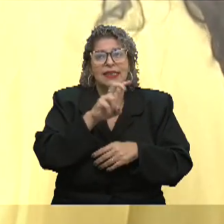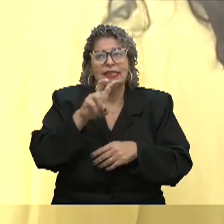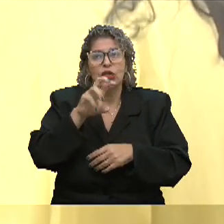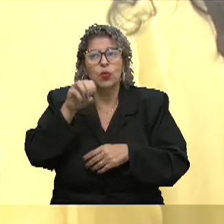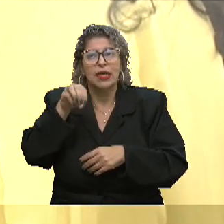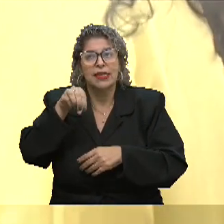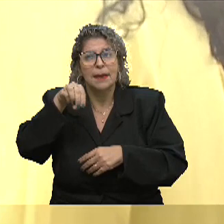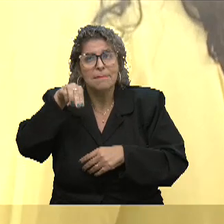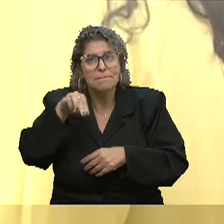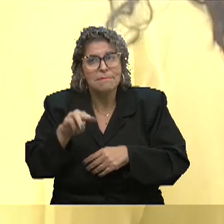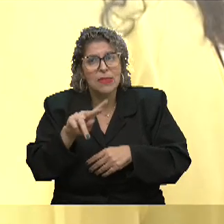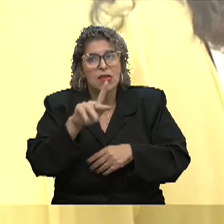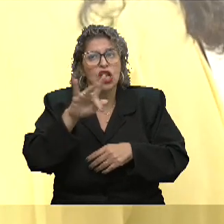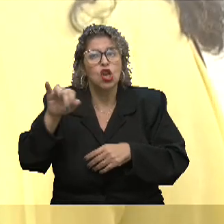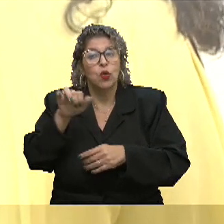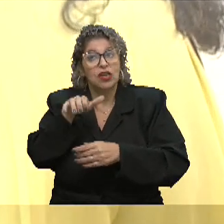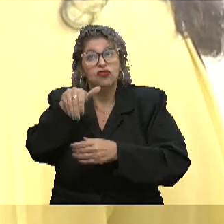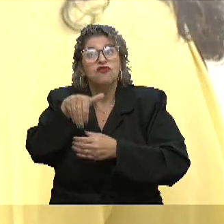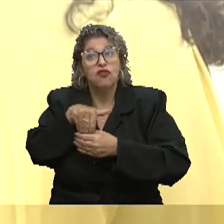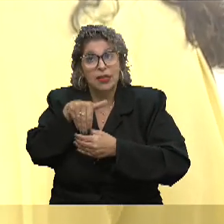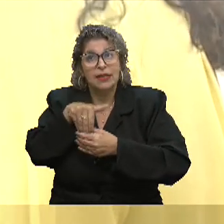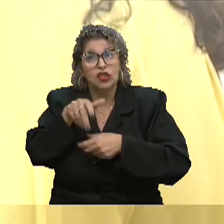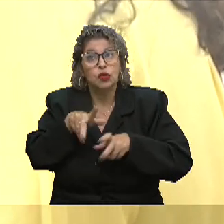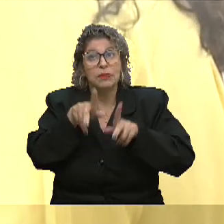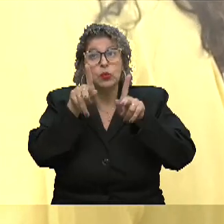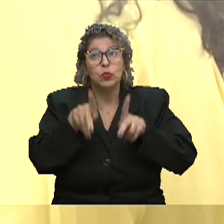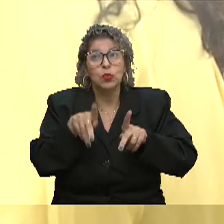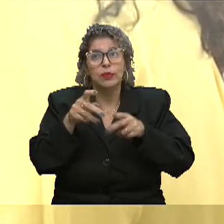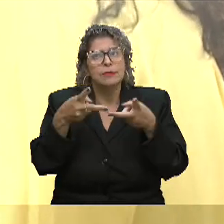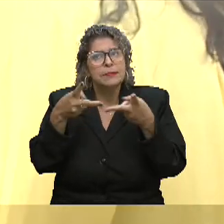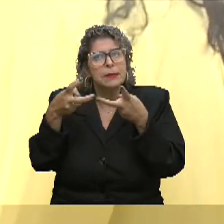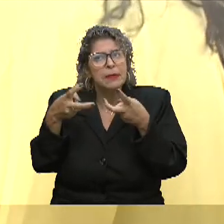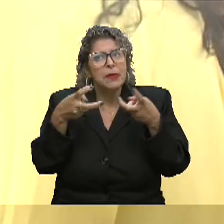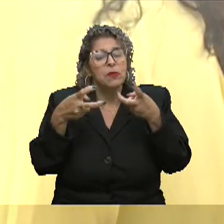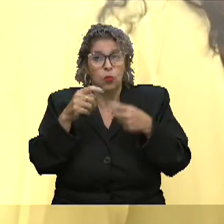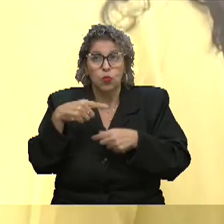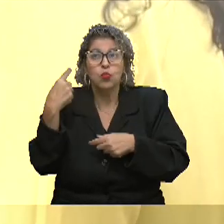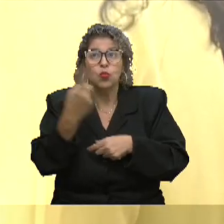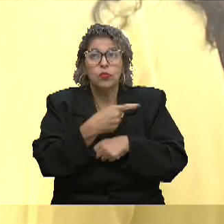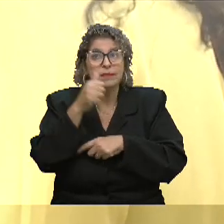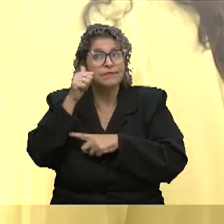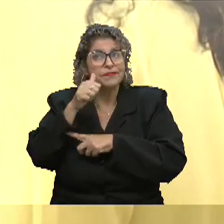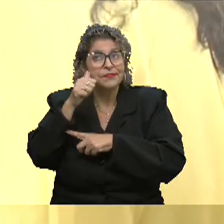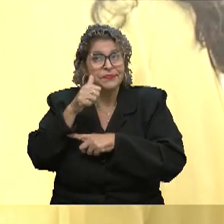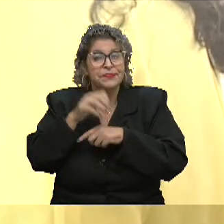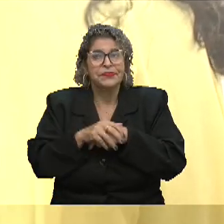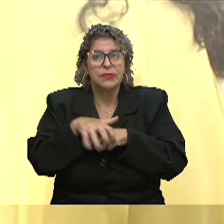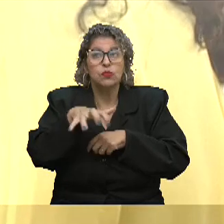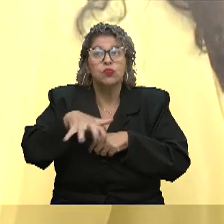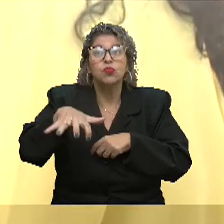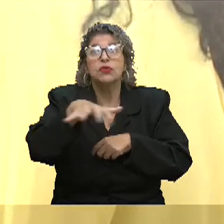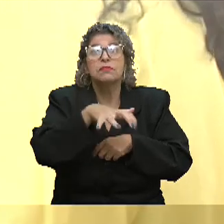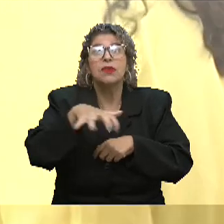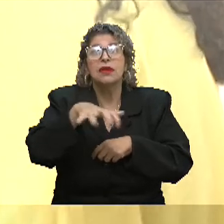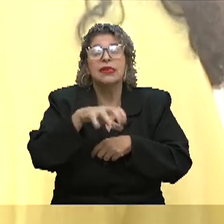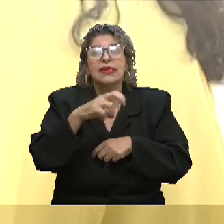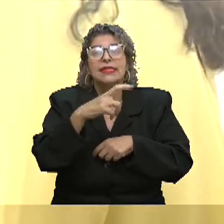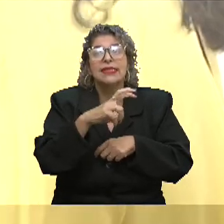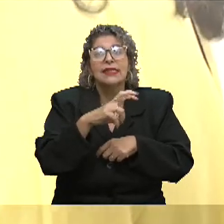milhões de eleitores. E a gente vem, nós mulheres, preenchendo um espaço de